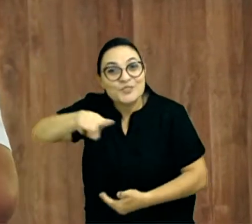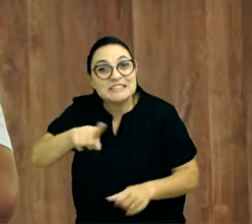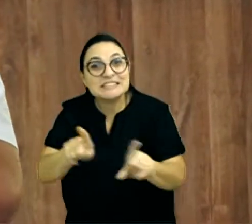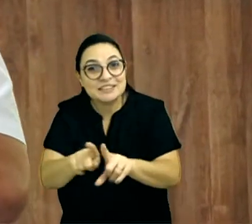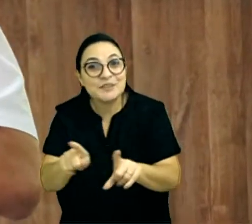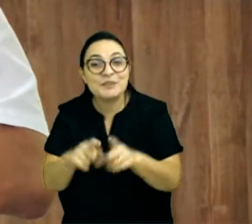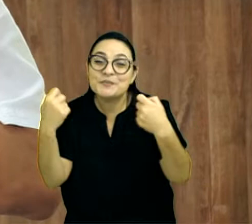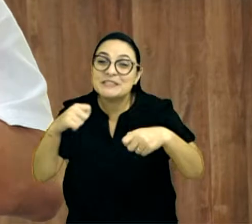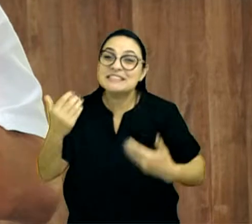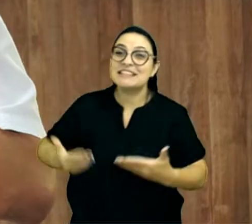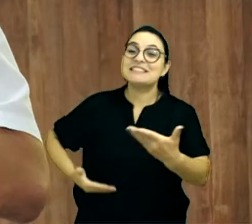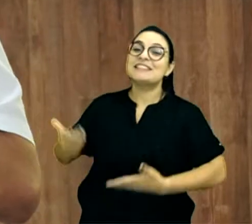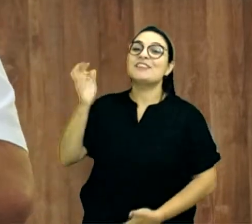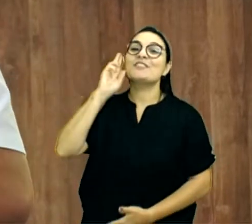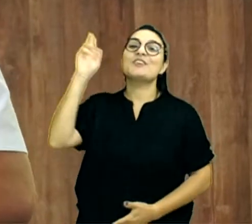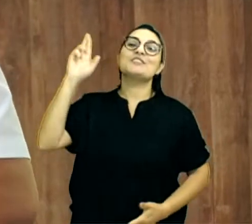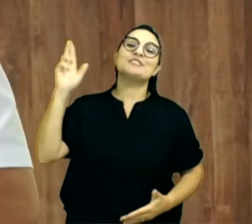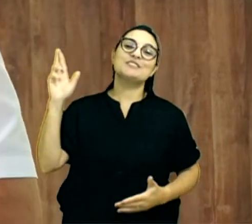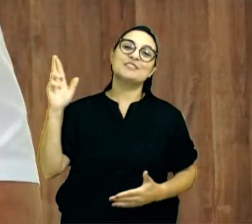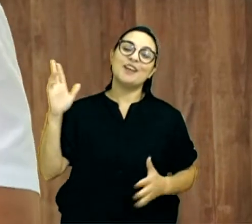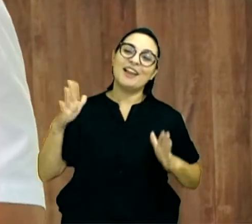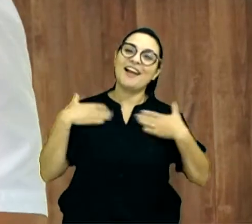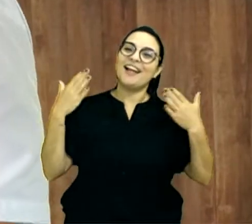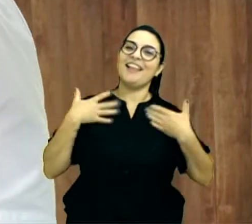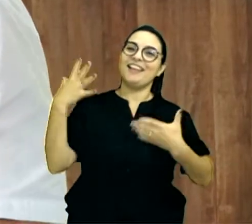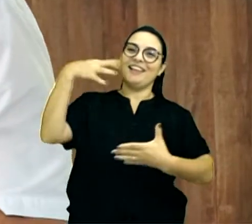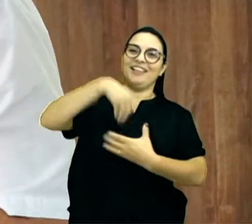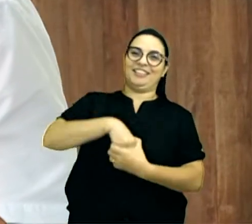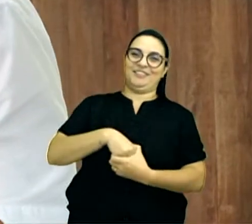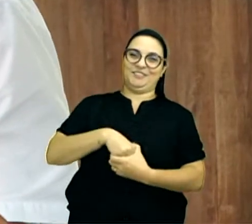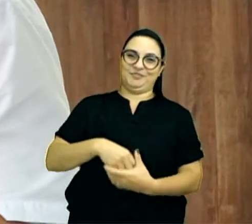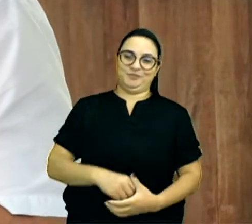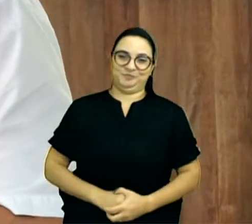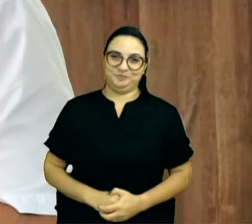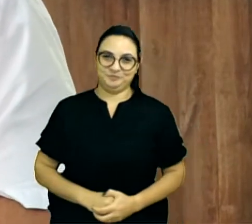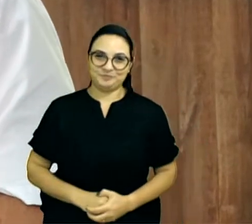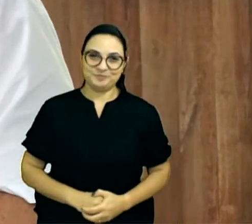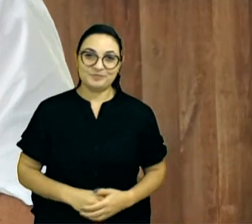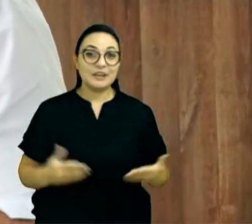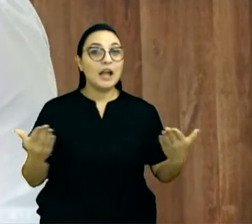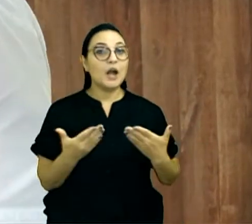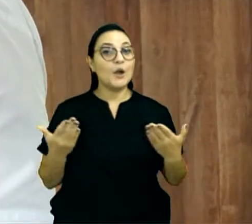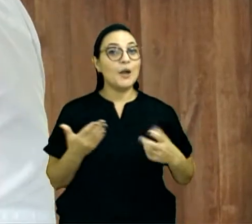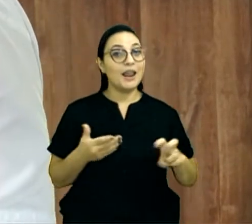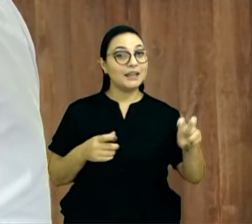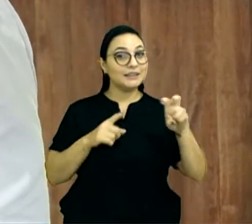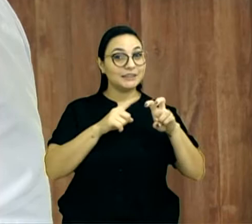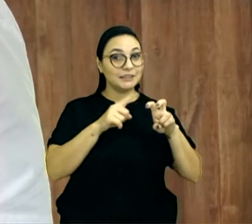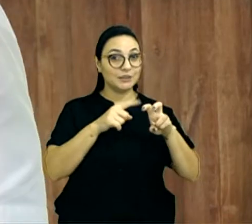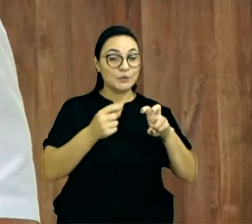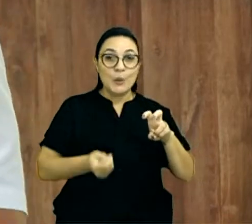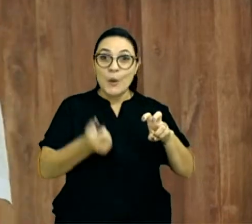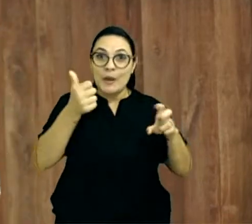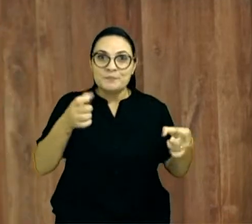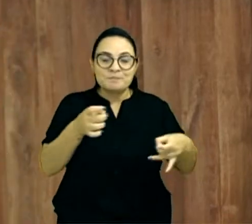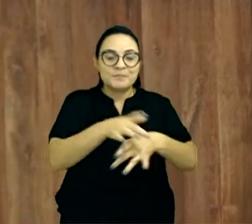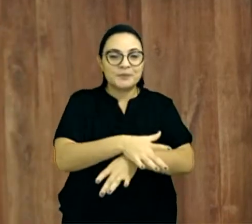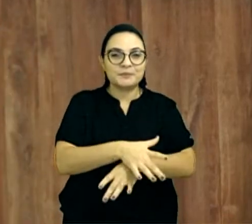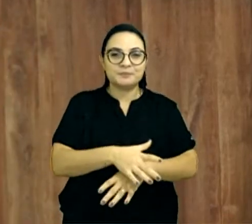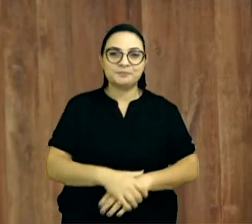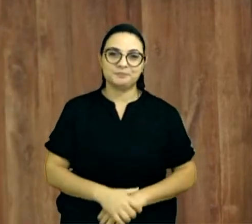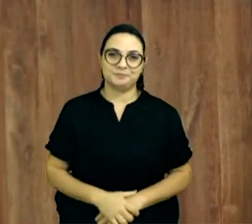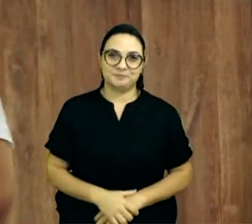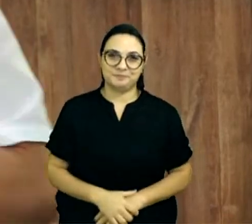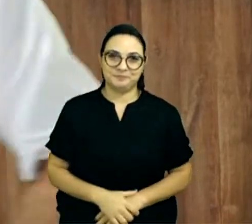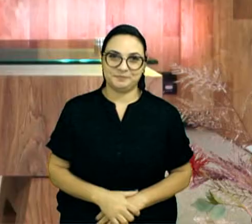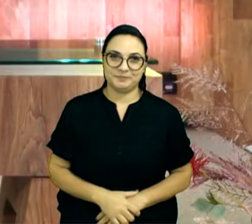alegria. E em quinto e último lugar, o Senhor Jesus, ele nos deixou o exemplo,